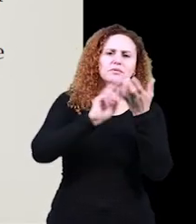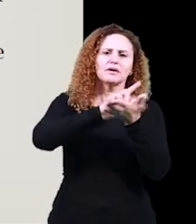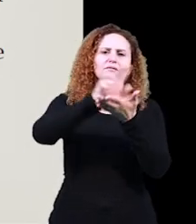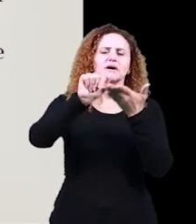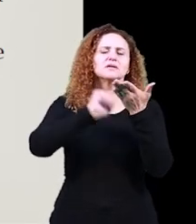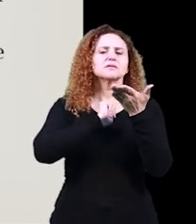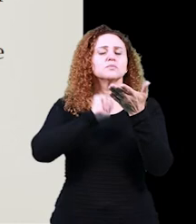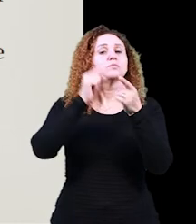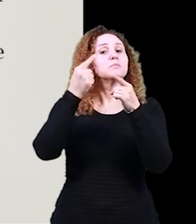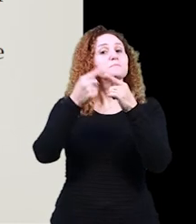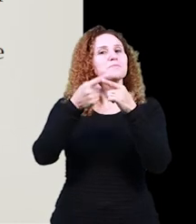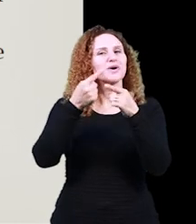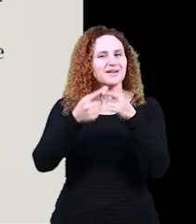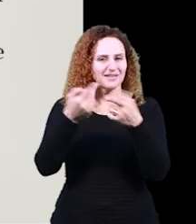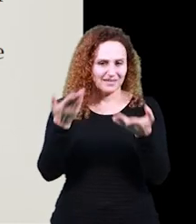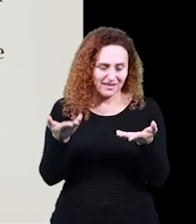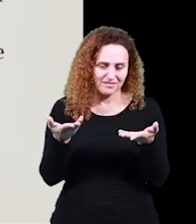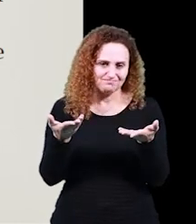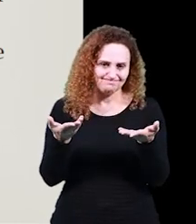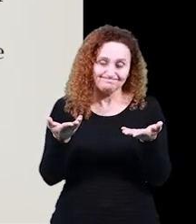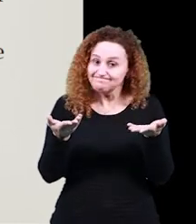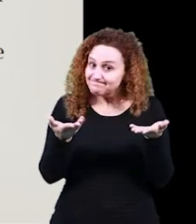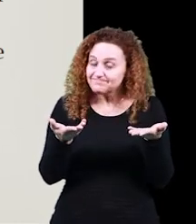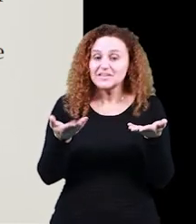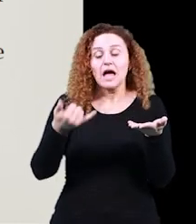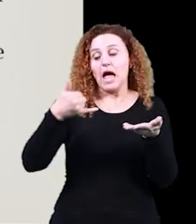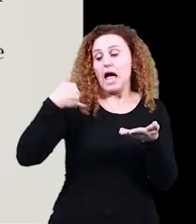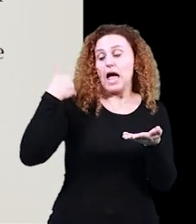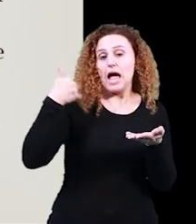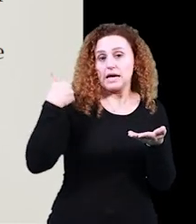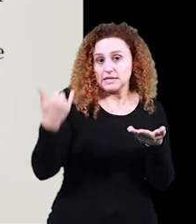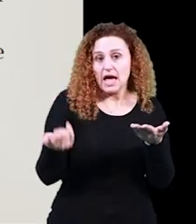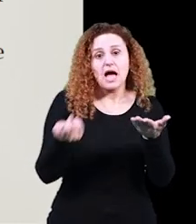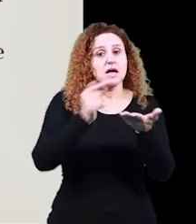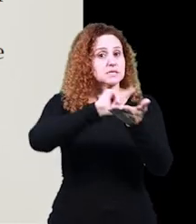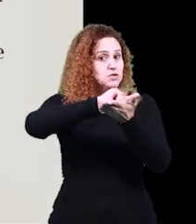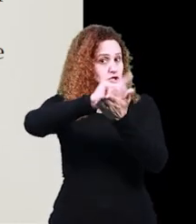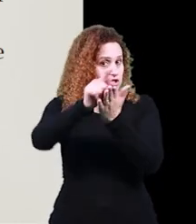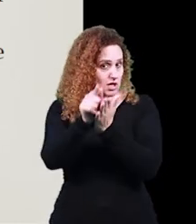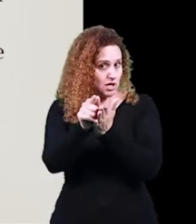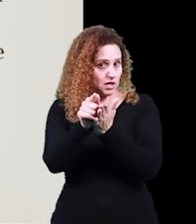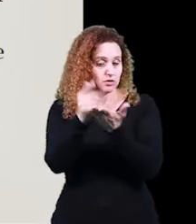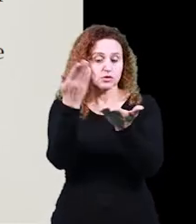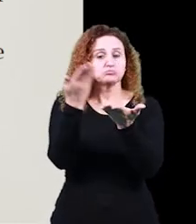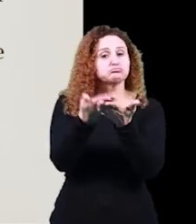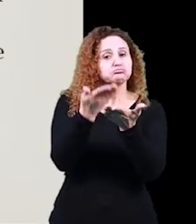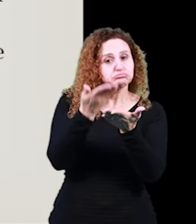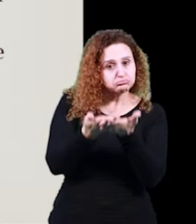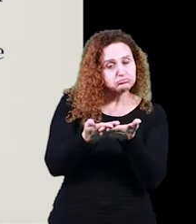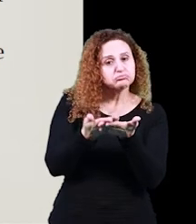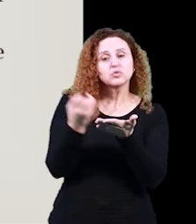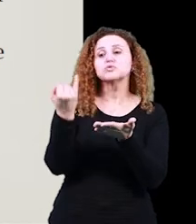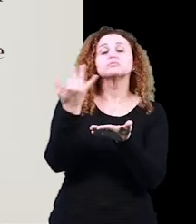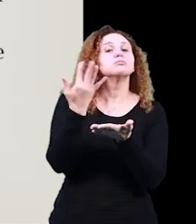em virtude desses fatores que eu acabei de mencionar. Então, a idade, o sexo, a etnia, grau de escolaridade.